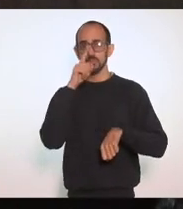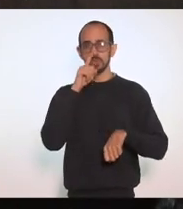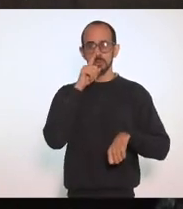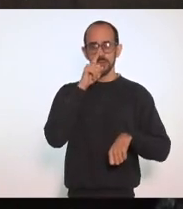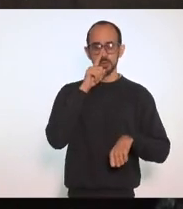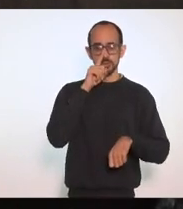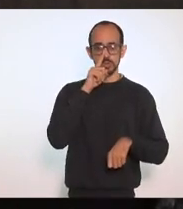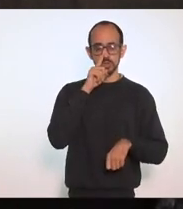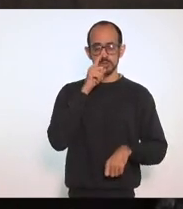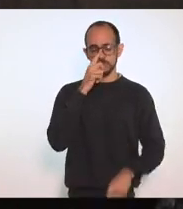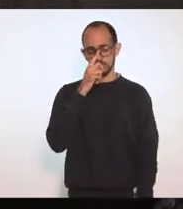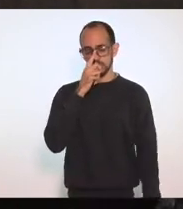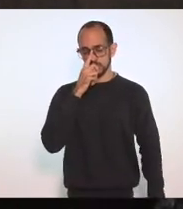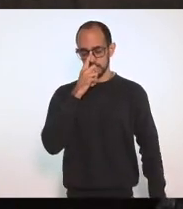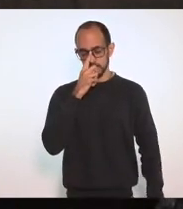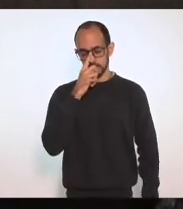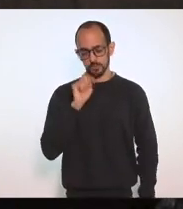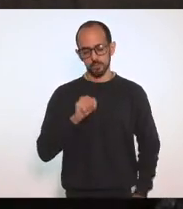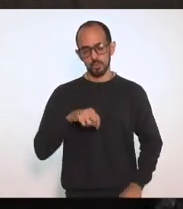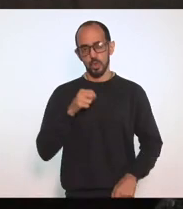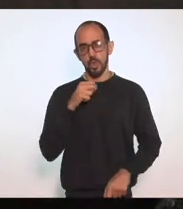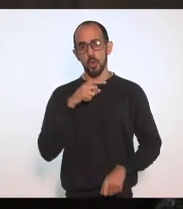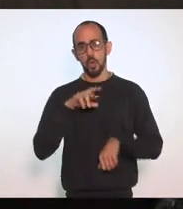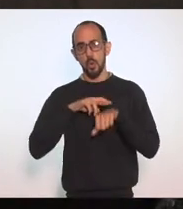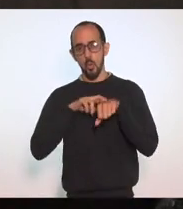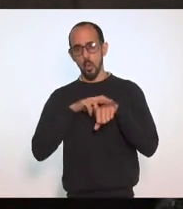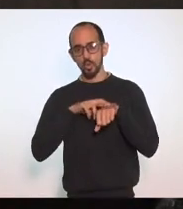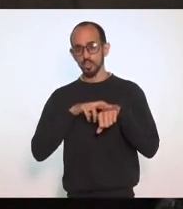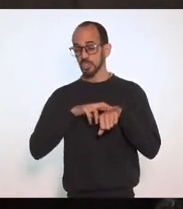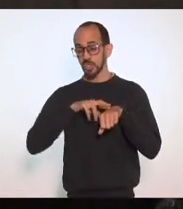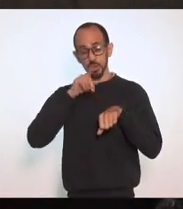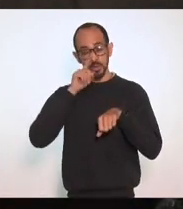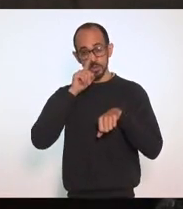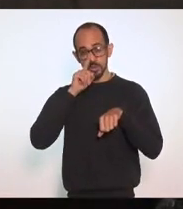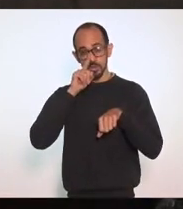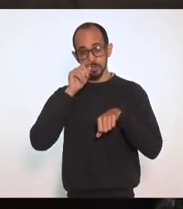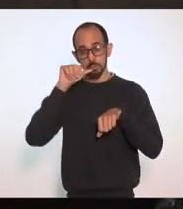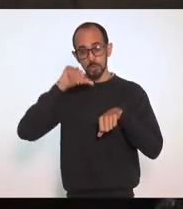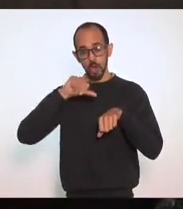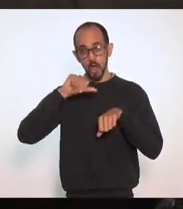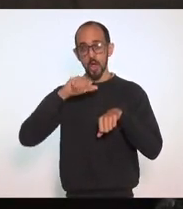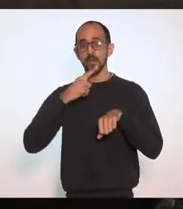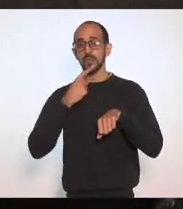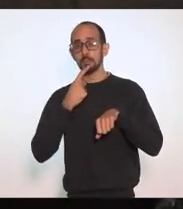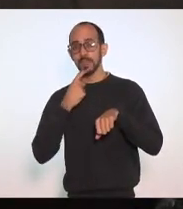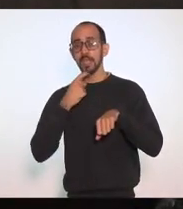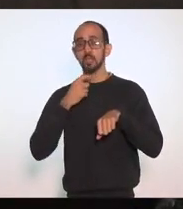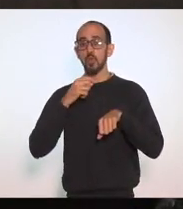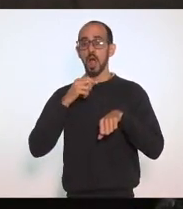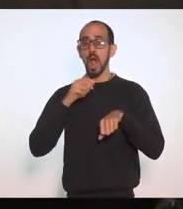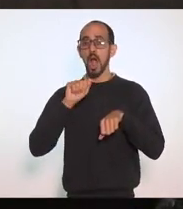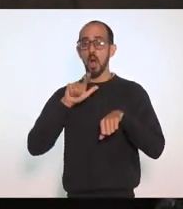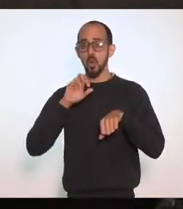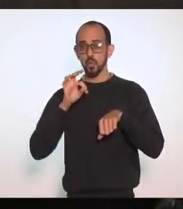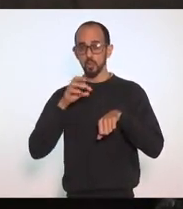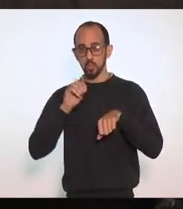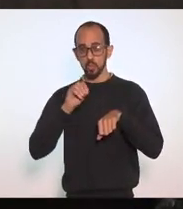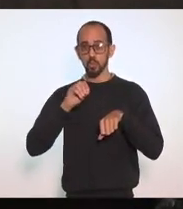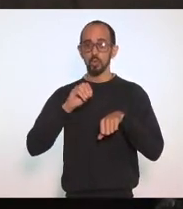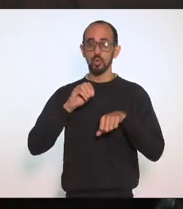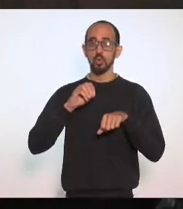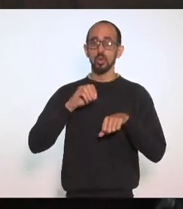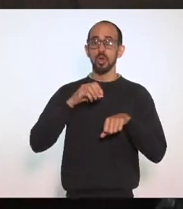determinado Momento Bandeira roxa Risco Muito Alto Bandeira Vermelha Risco Alto Bandeira Laranja Risco